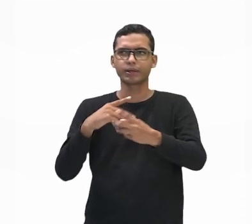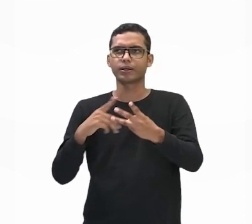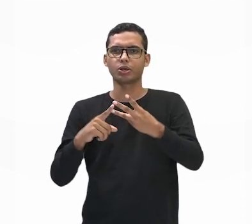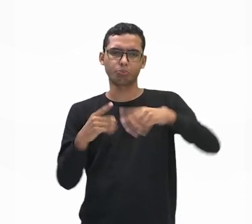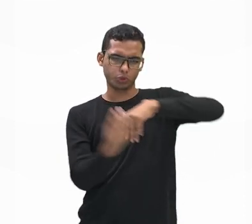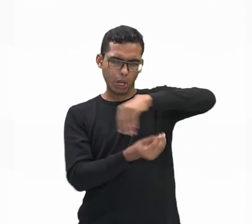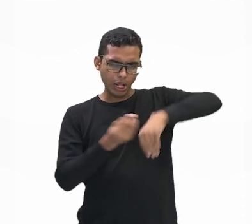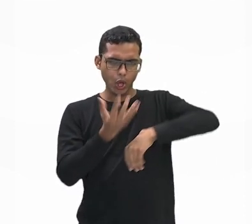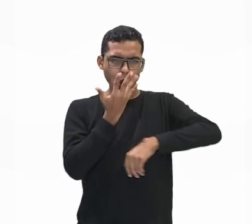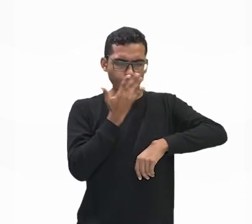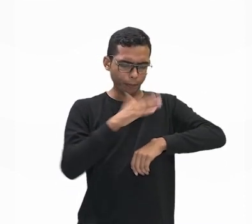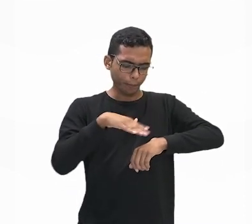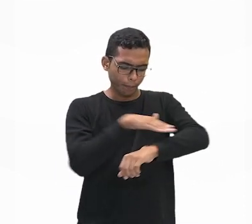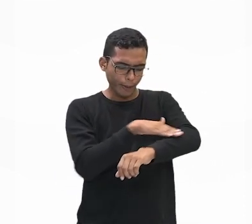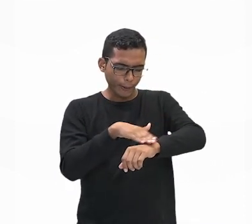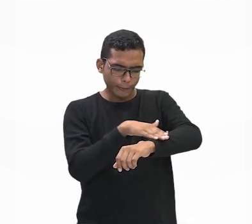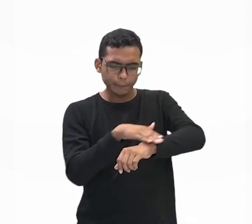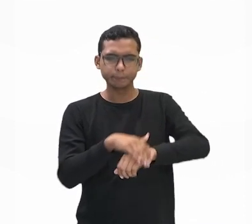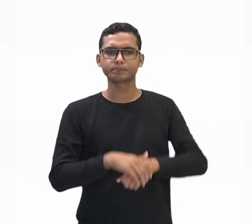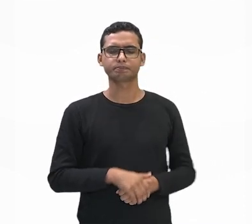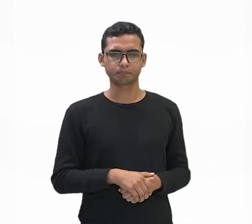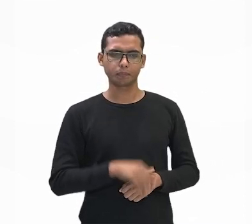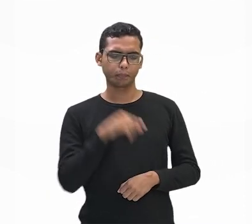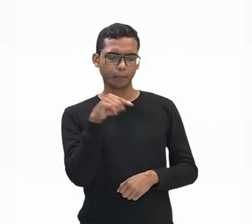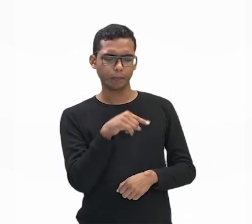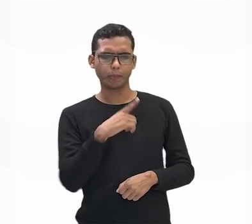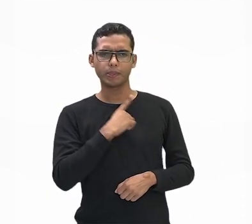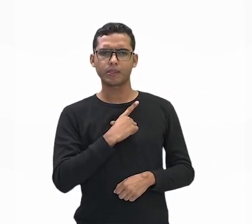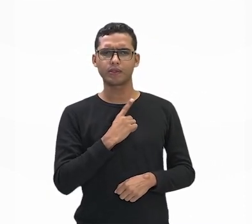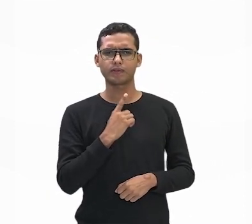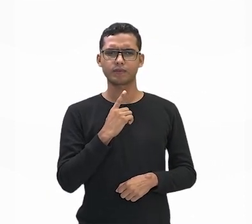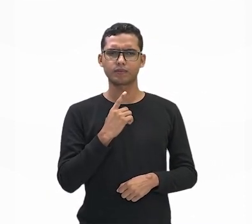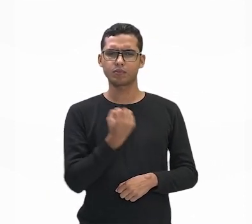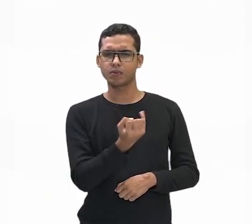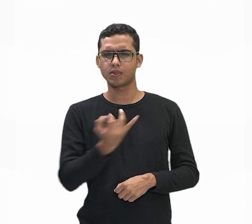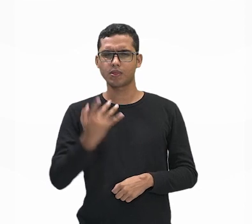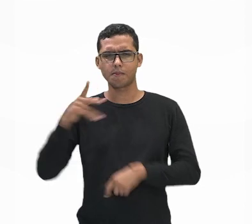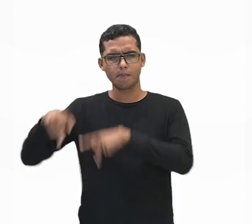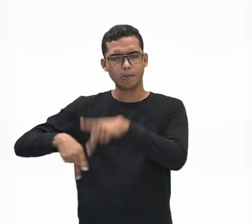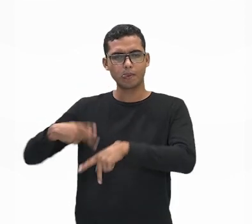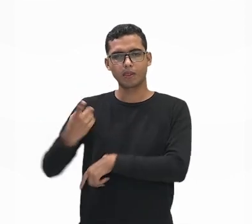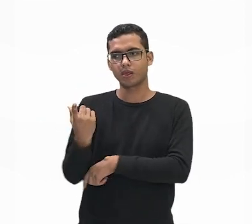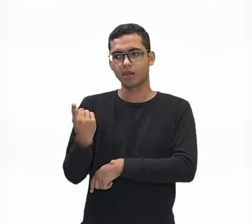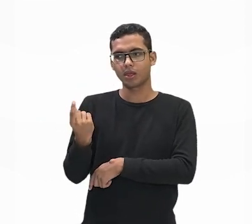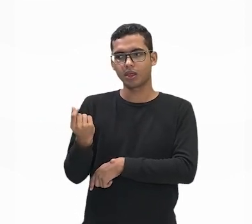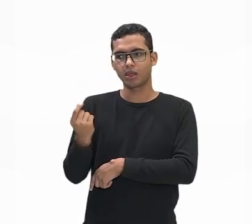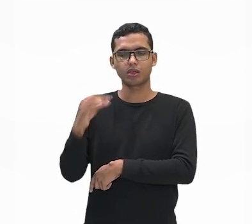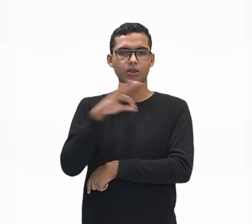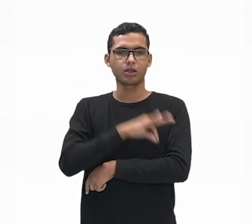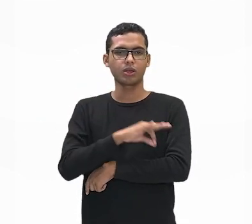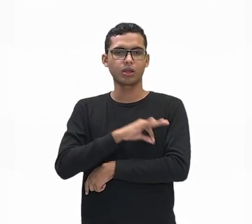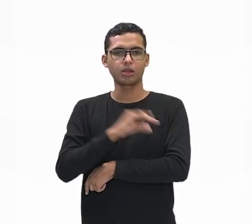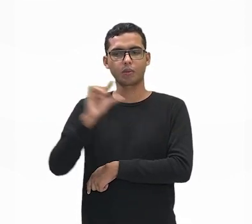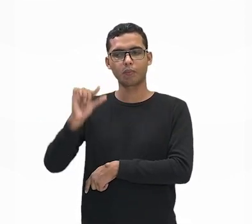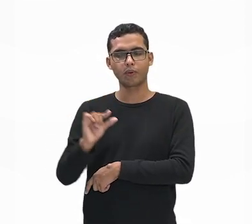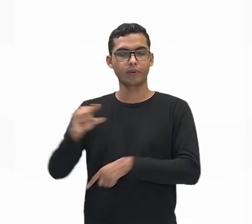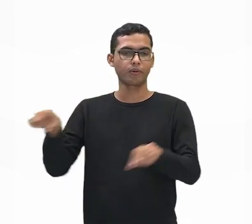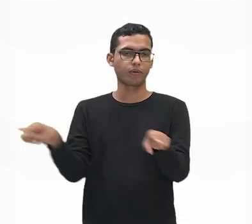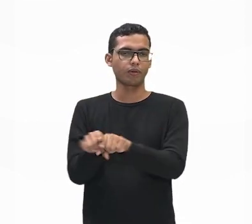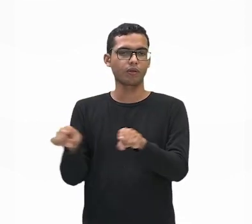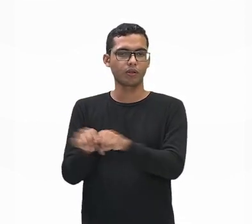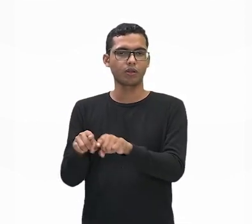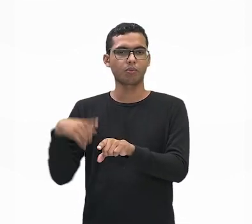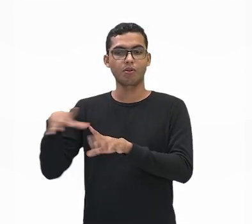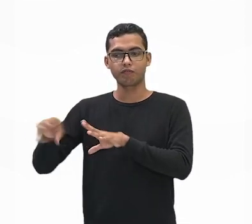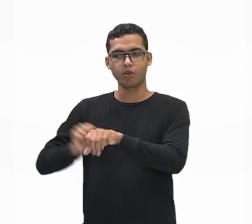enfim, eles ainda são uma parcela da população que, na média, tem menor renda e tem menor escolaridade. E isso é um grande